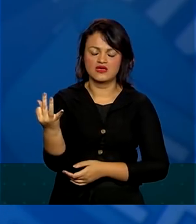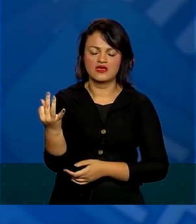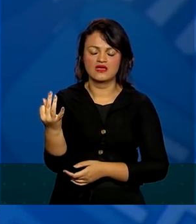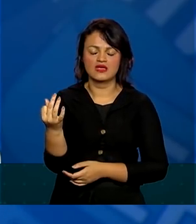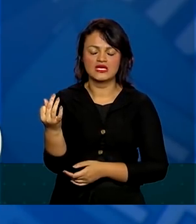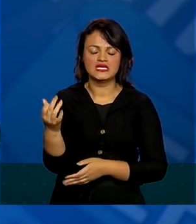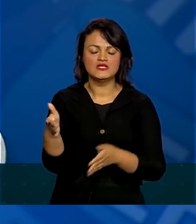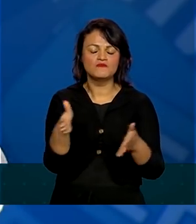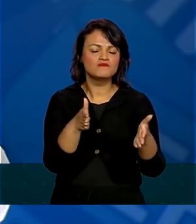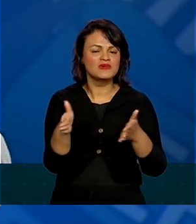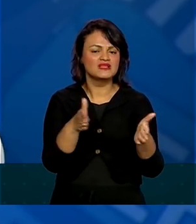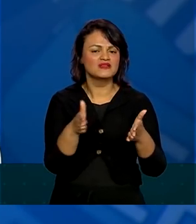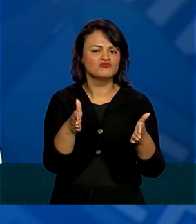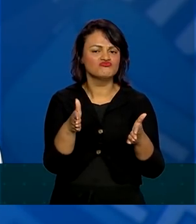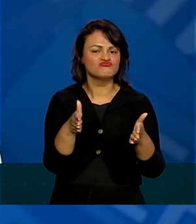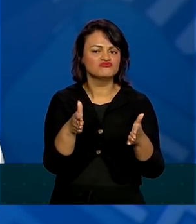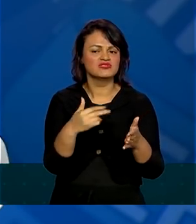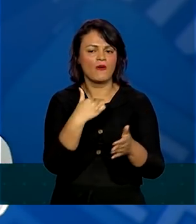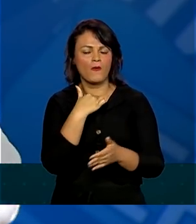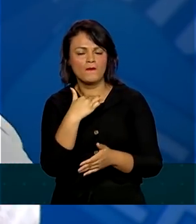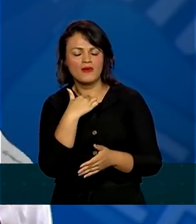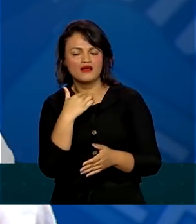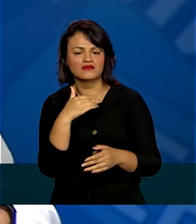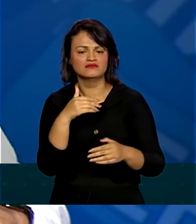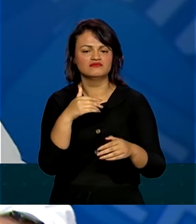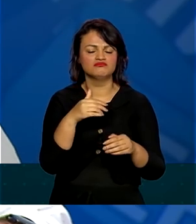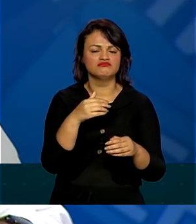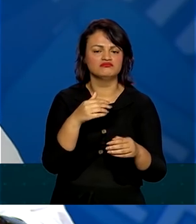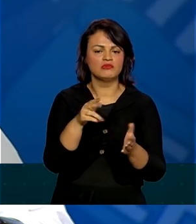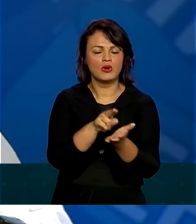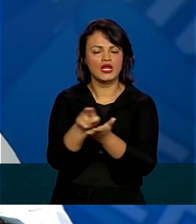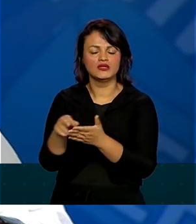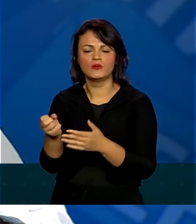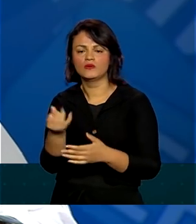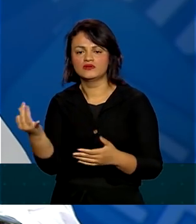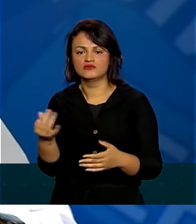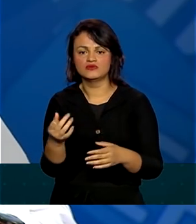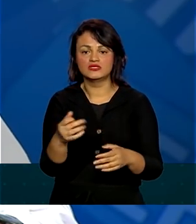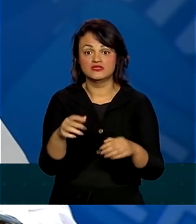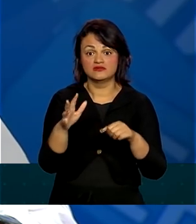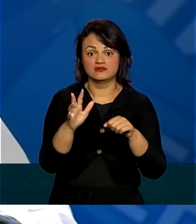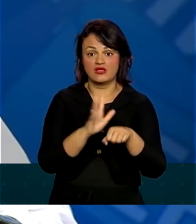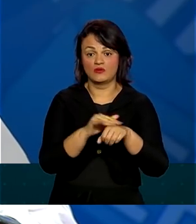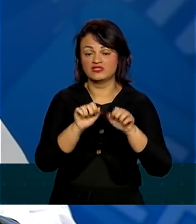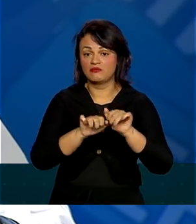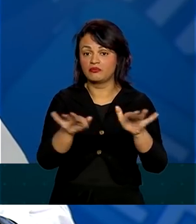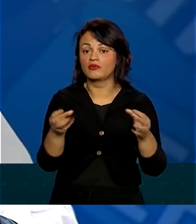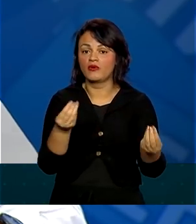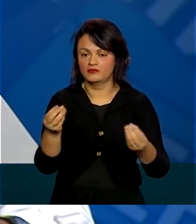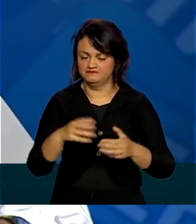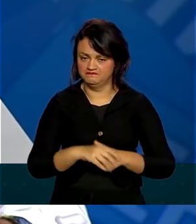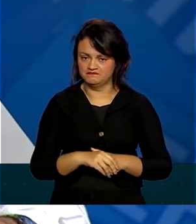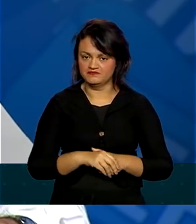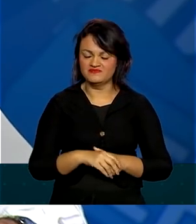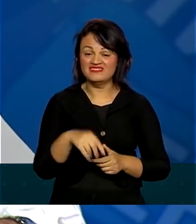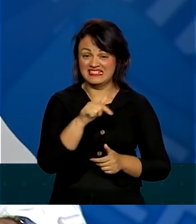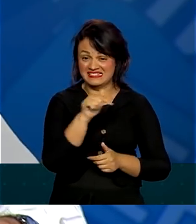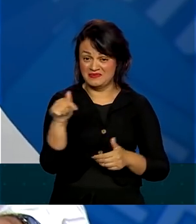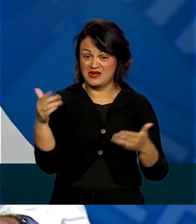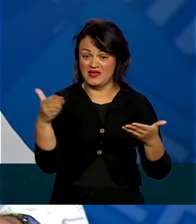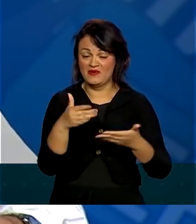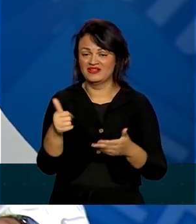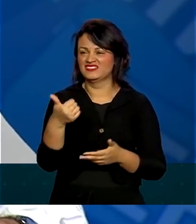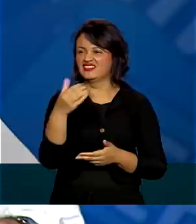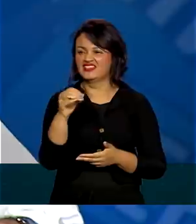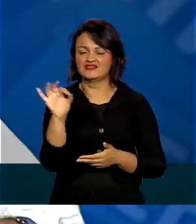qual está sendo a marcha dessa doença. Nós estamos vivendo essa semana uma 8%,